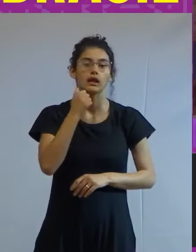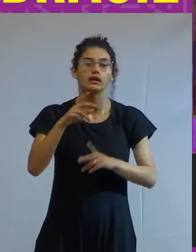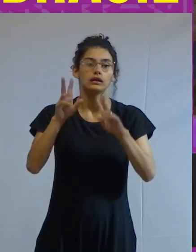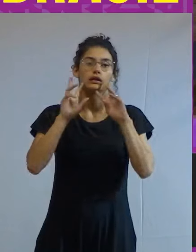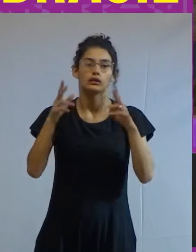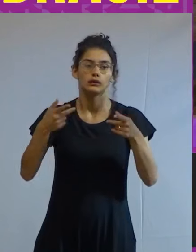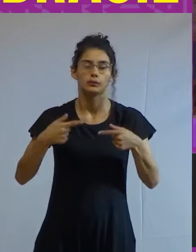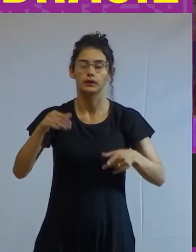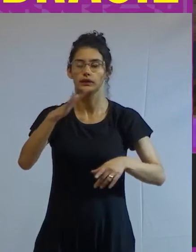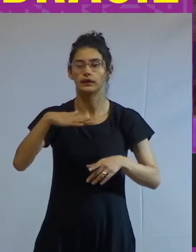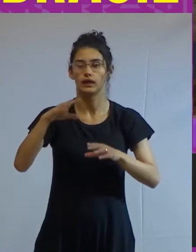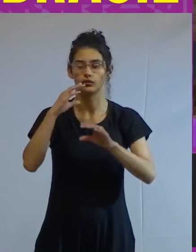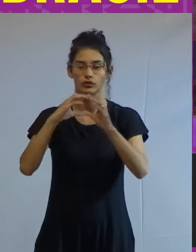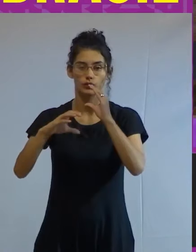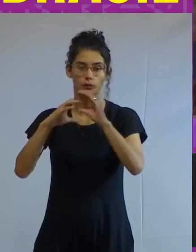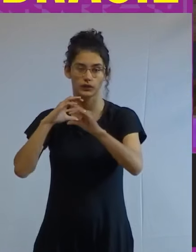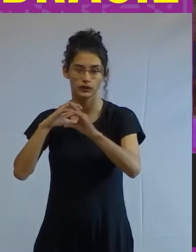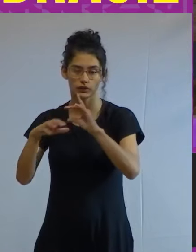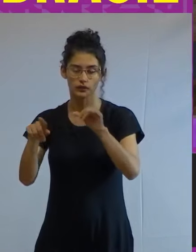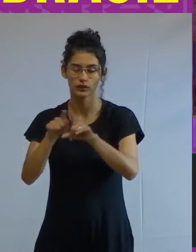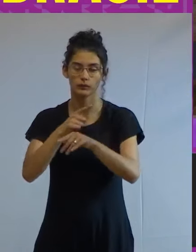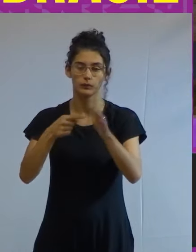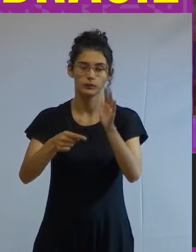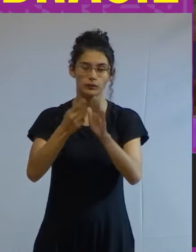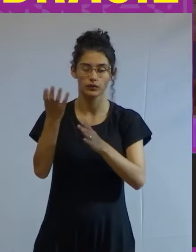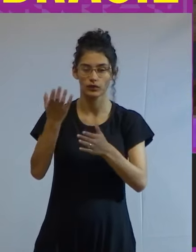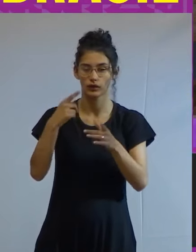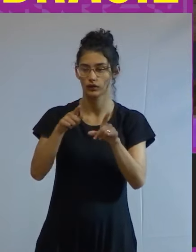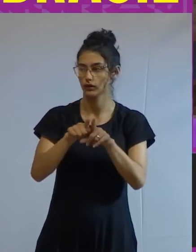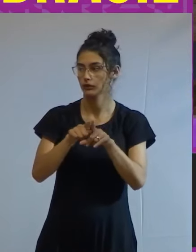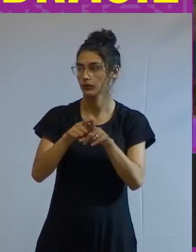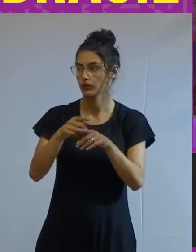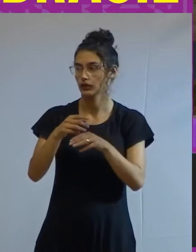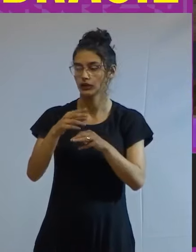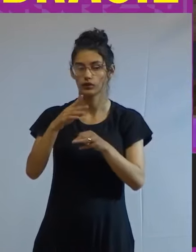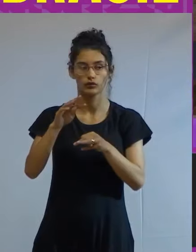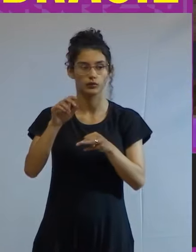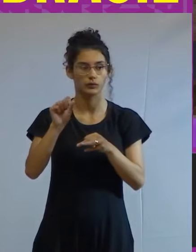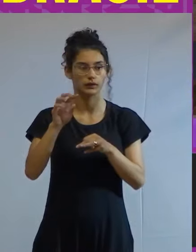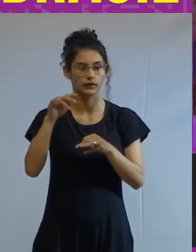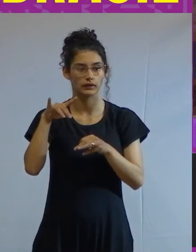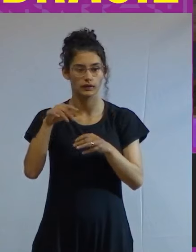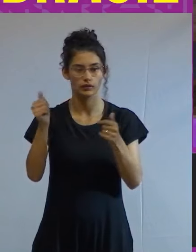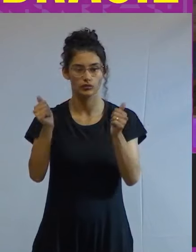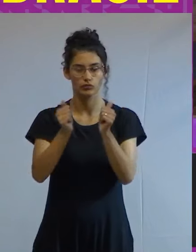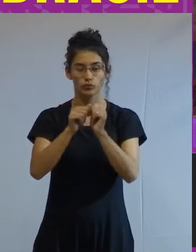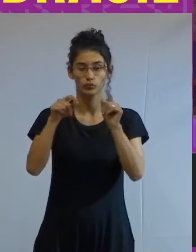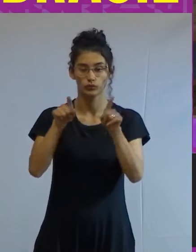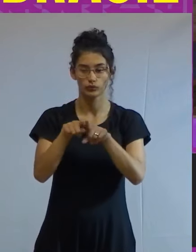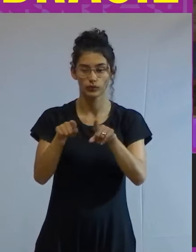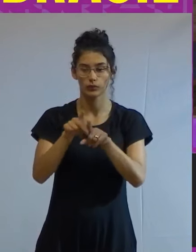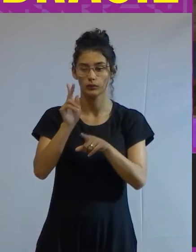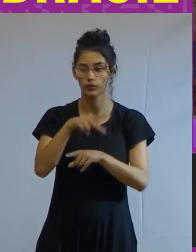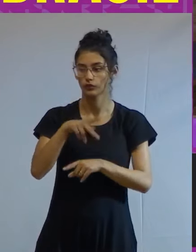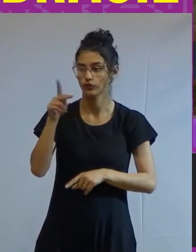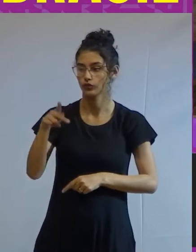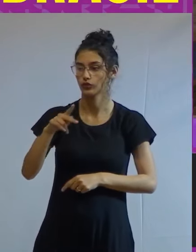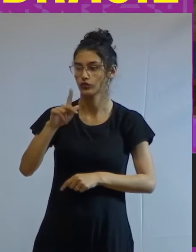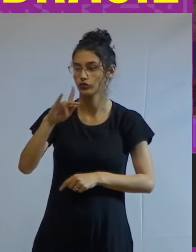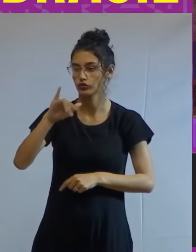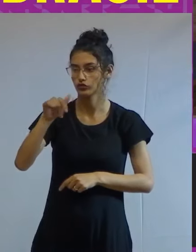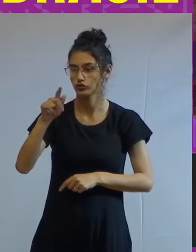a área de comunicações em primeiro lugar a superintendência está aqui o professor Eugênio